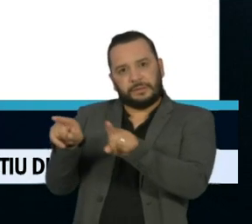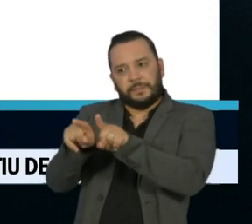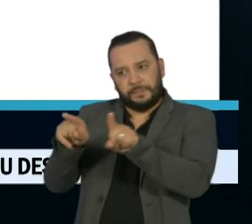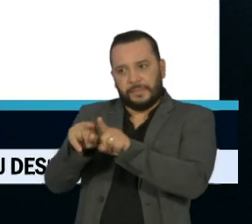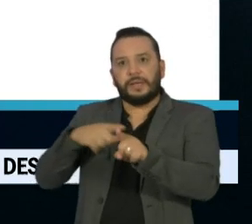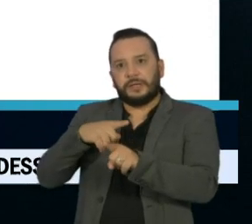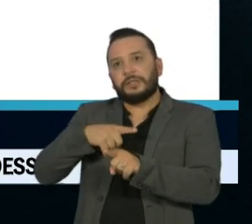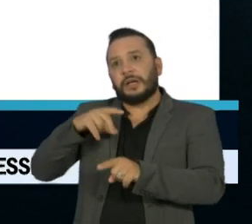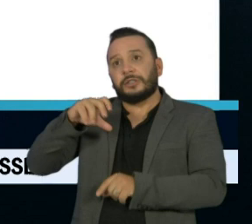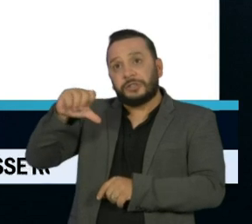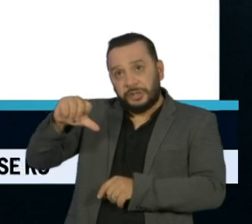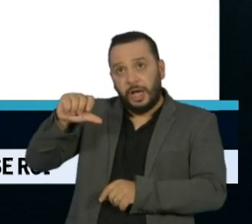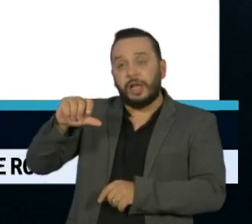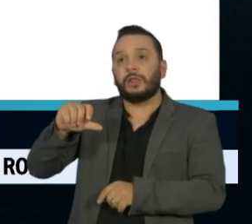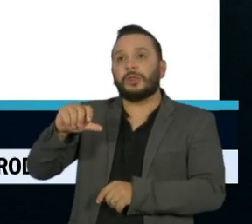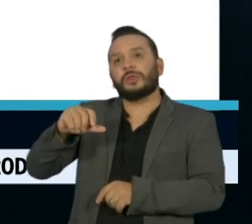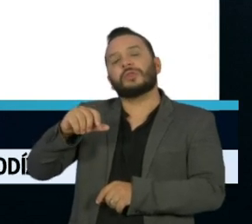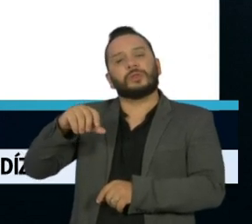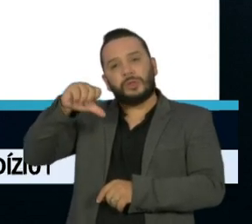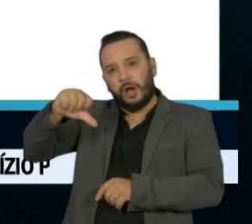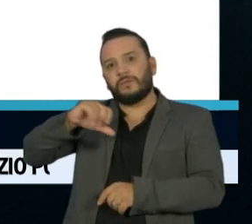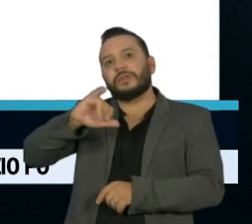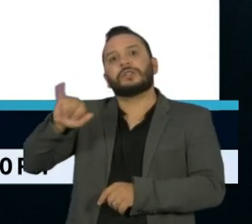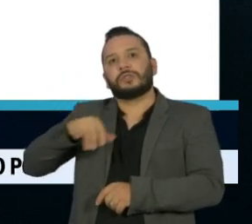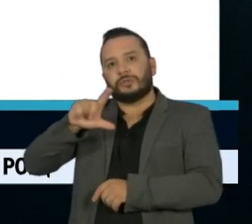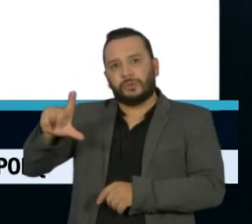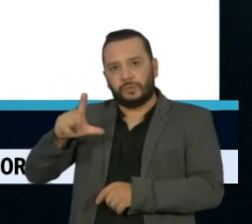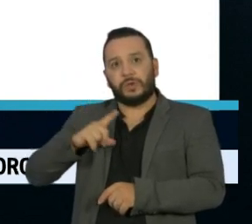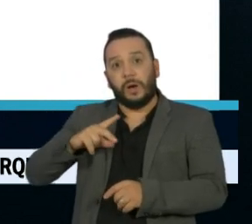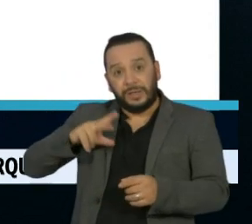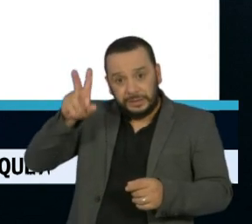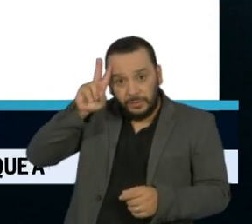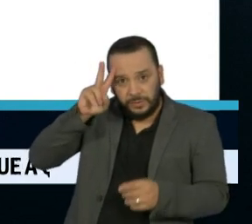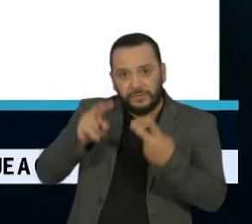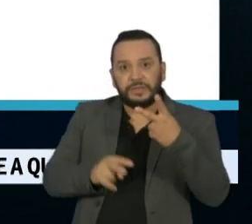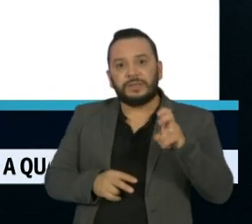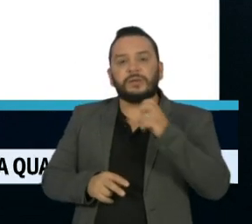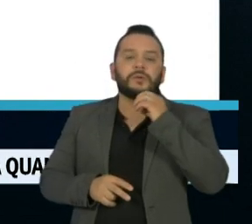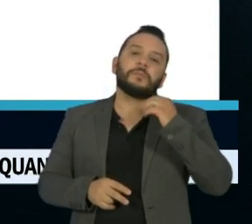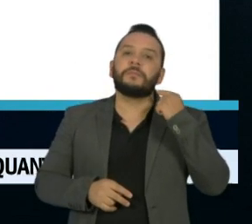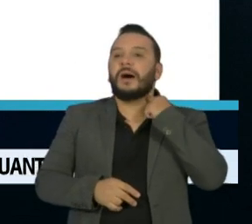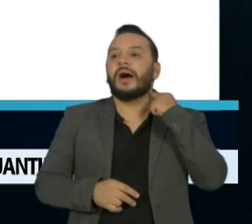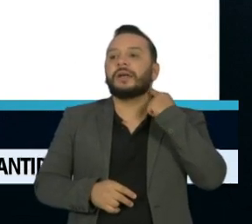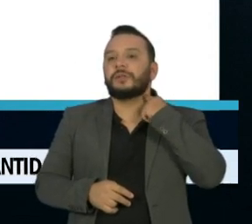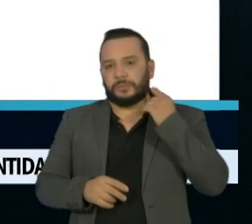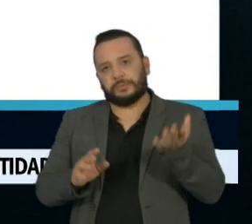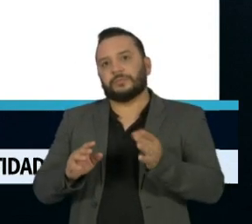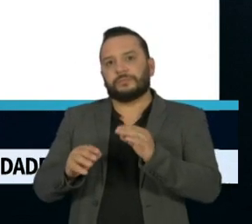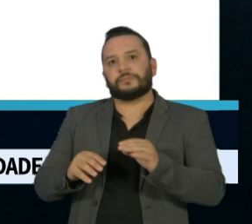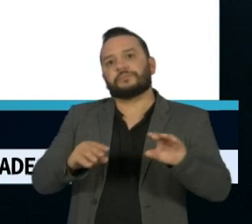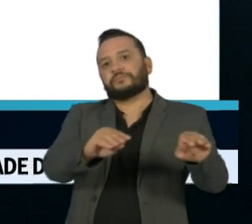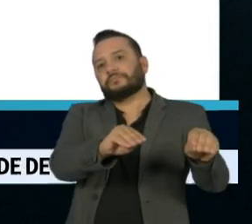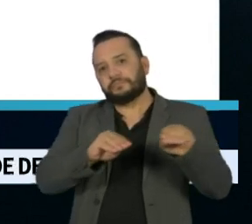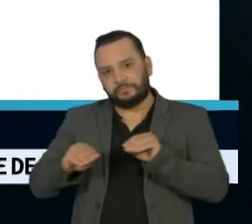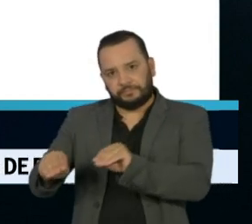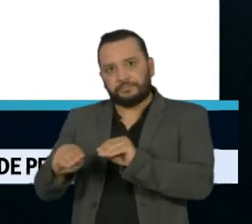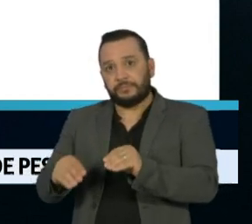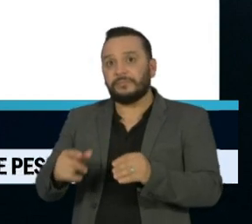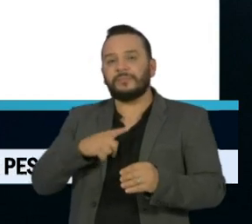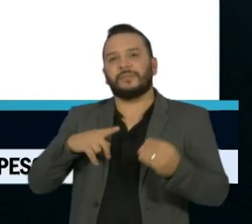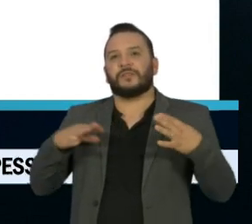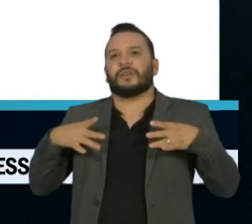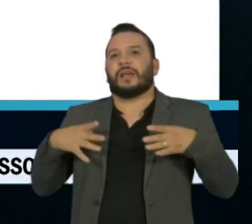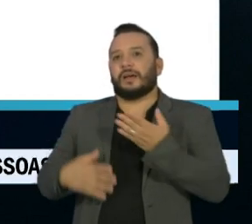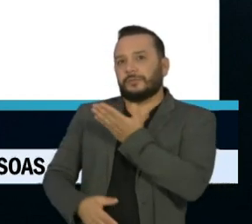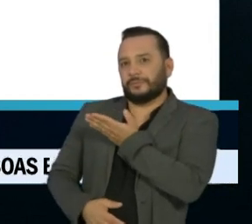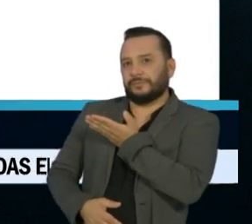comemoração do dia 9 de julho para a segunda-feira, dia 25 de maio. Assim, São Paulo teria um feriadão prolongado